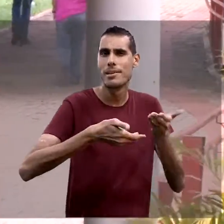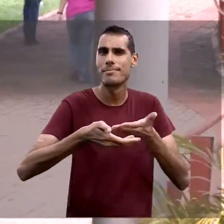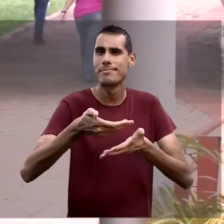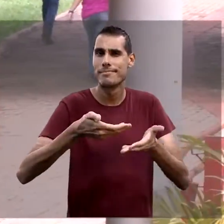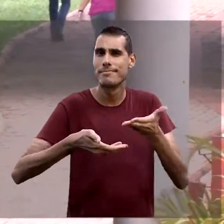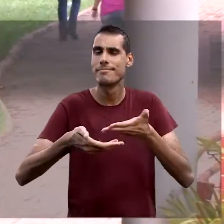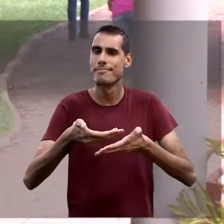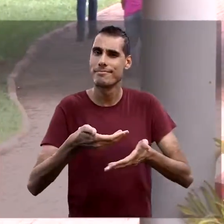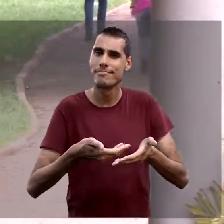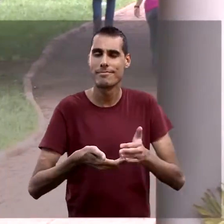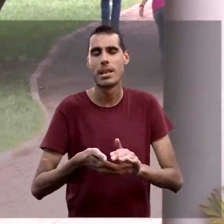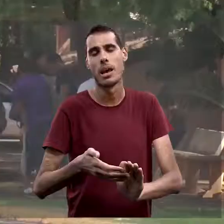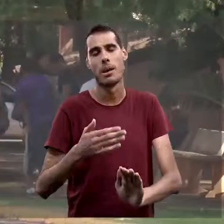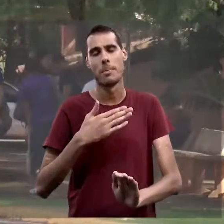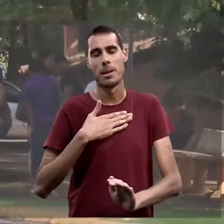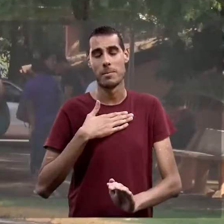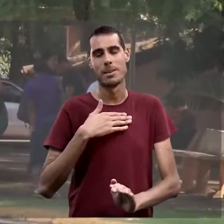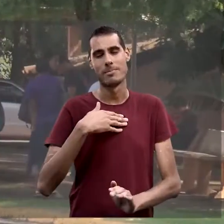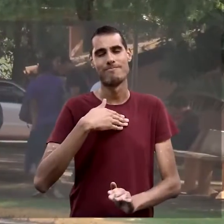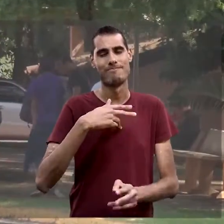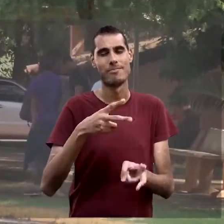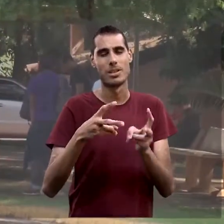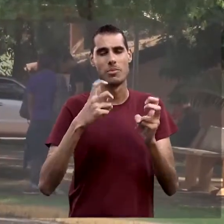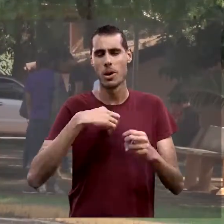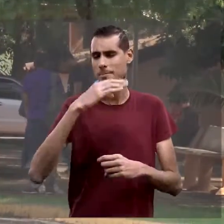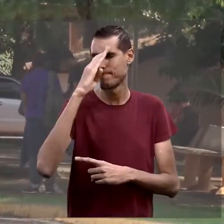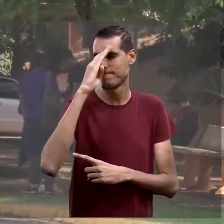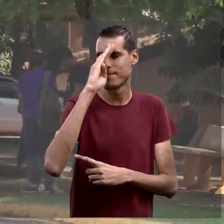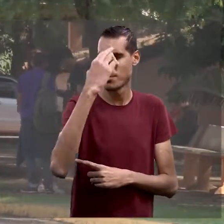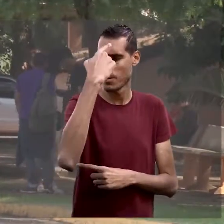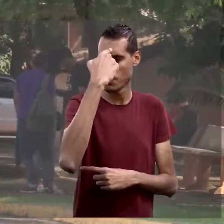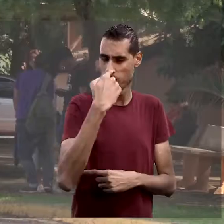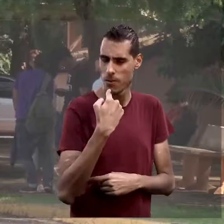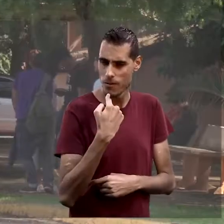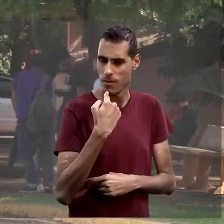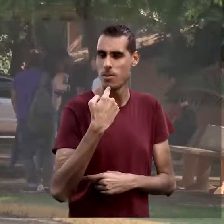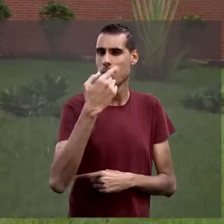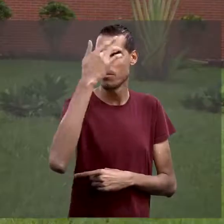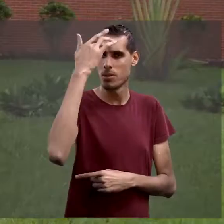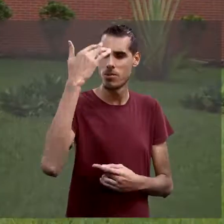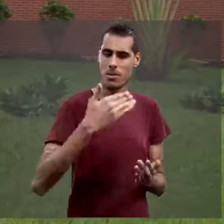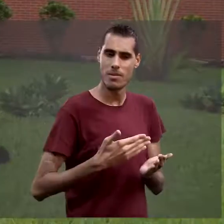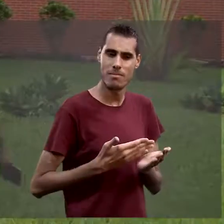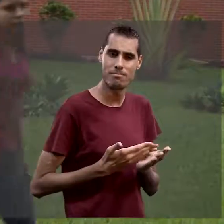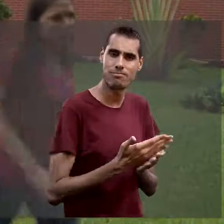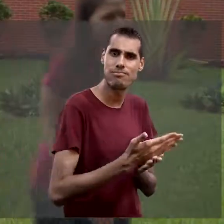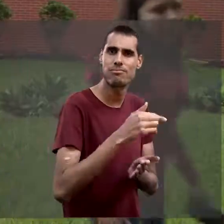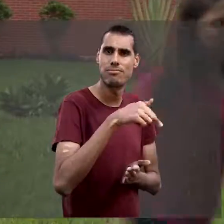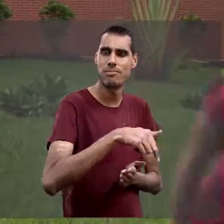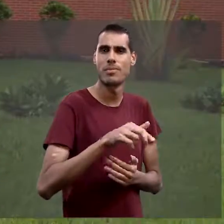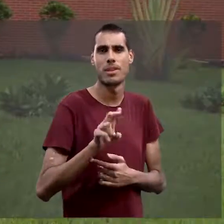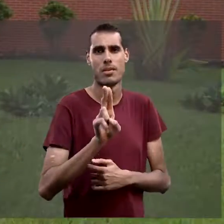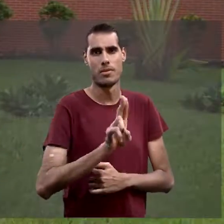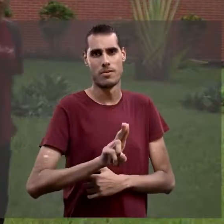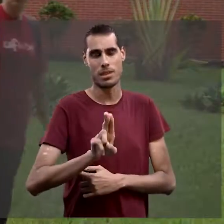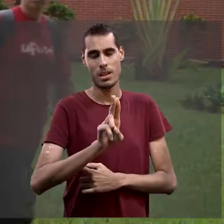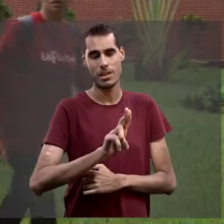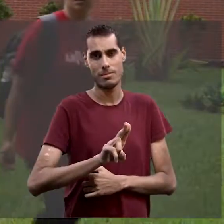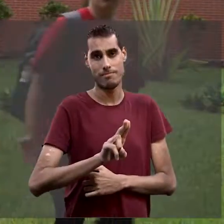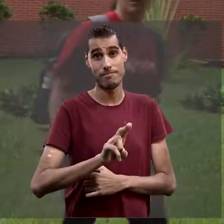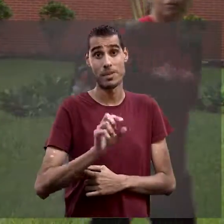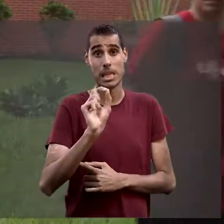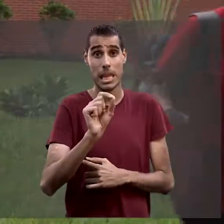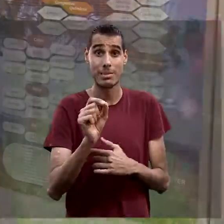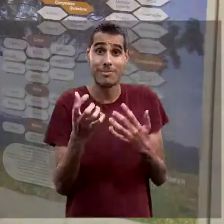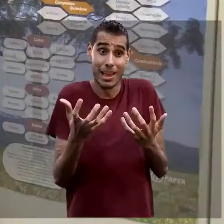a aprender com os outros. Para mim, eu vejo que isso é o fundamental do perfil das pessoas que vão ingressar